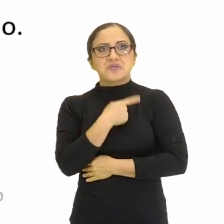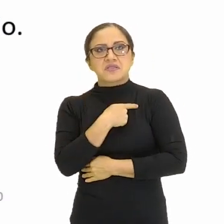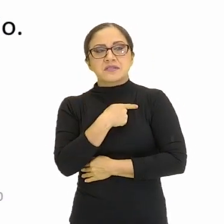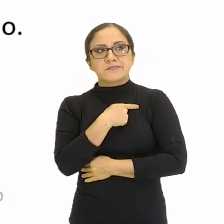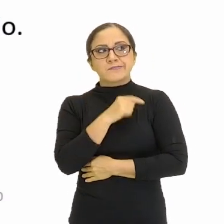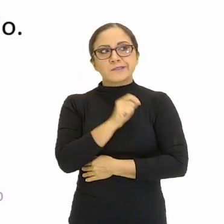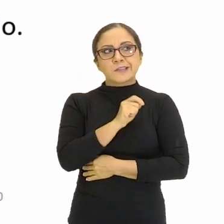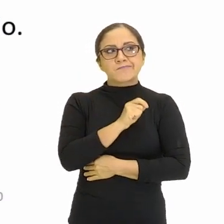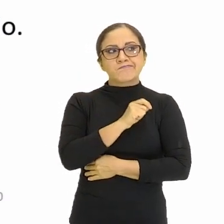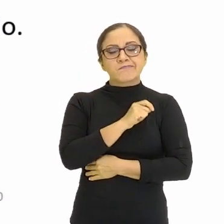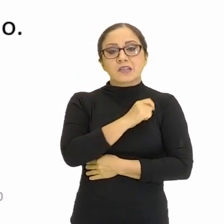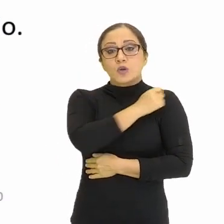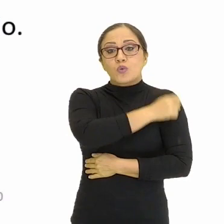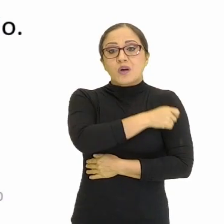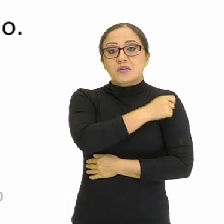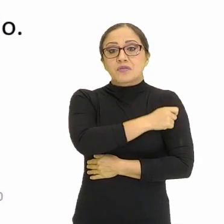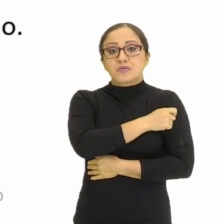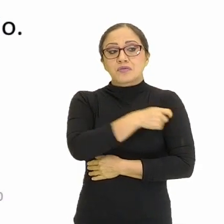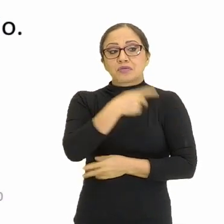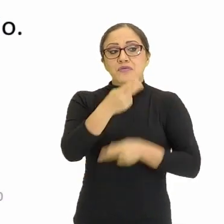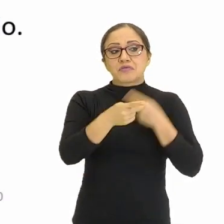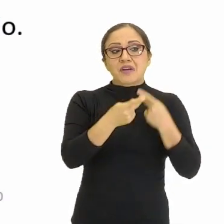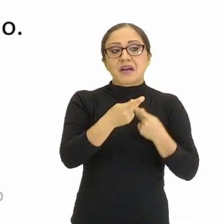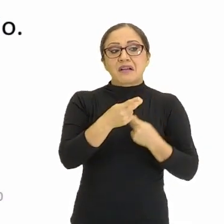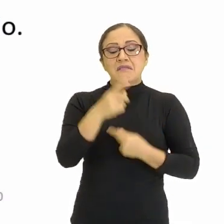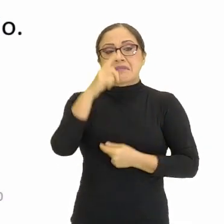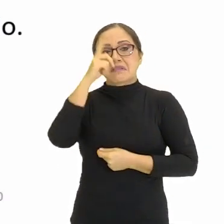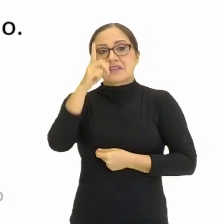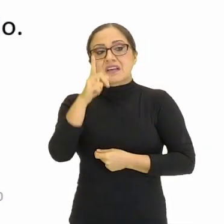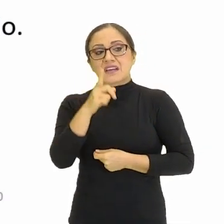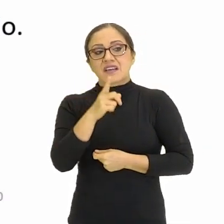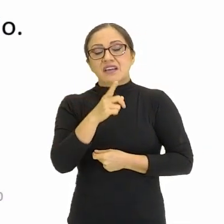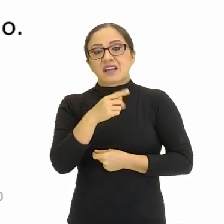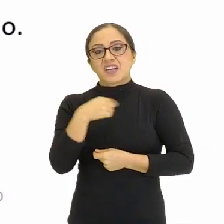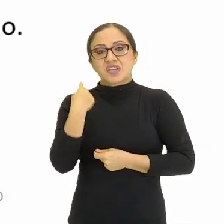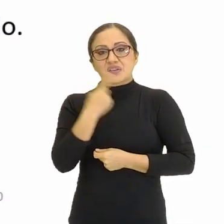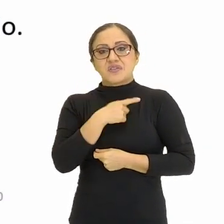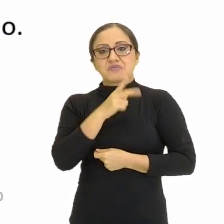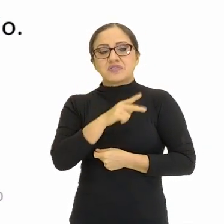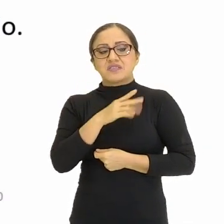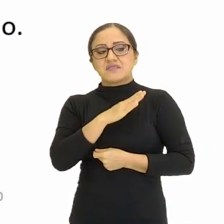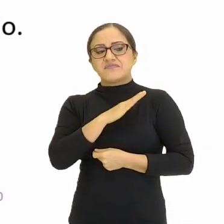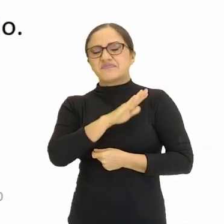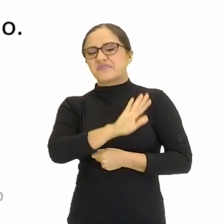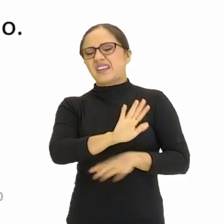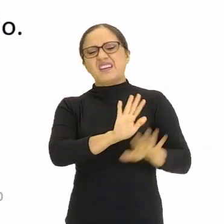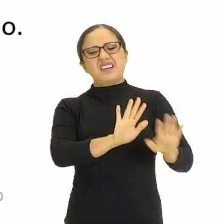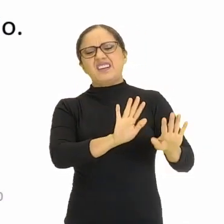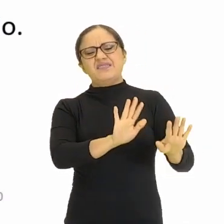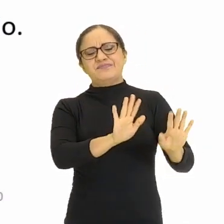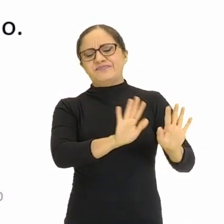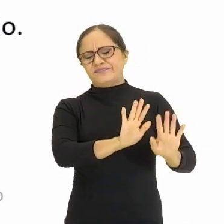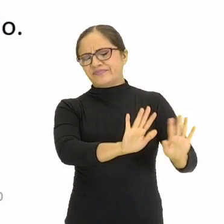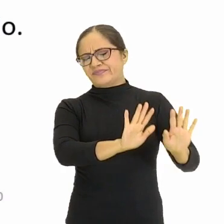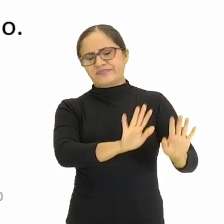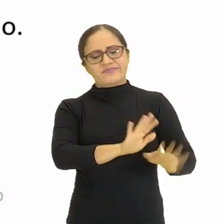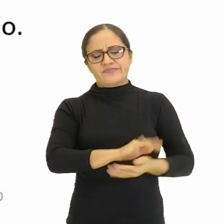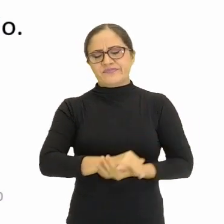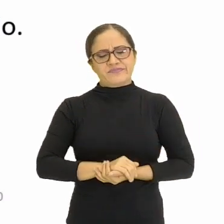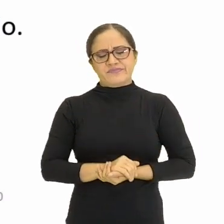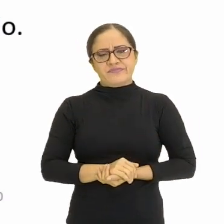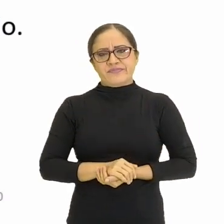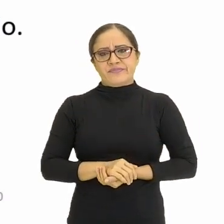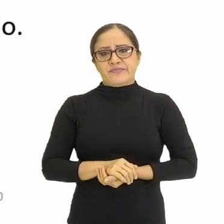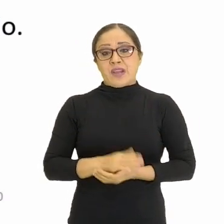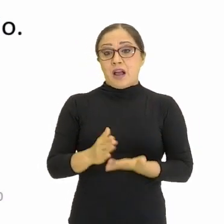invalidar o que ele disse. Já ir e falar. Não, não é bem assim. Ou balançar a cabeça, eu posso não